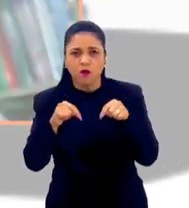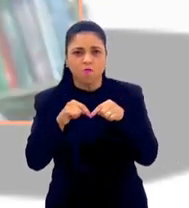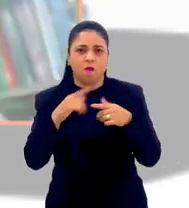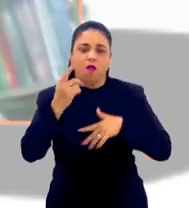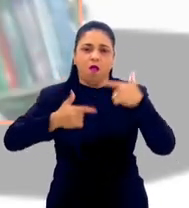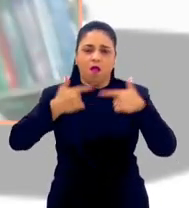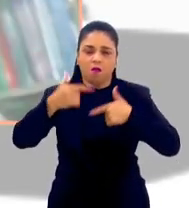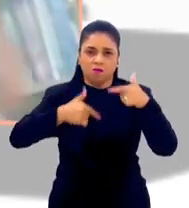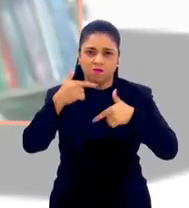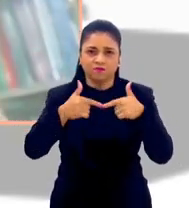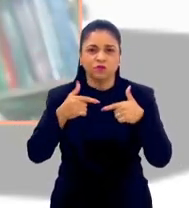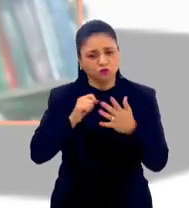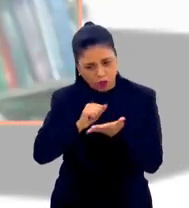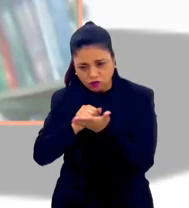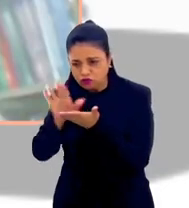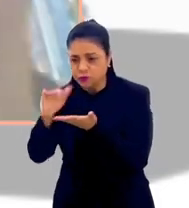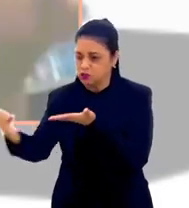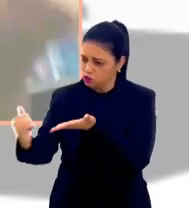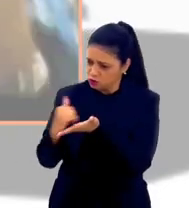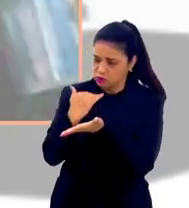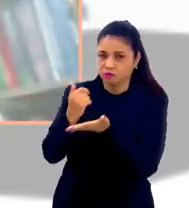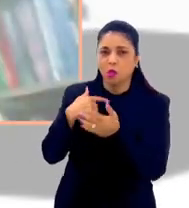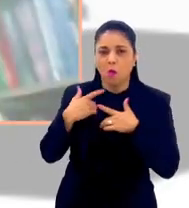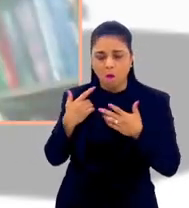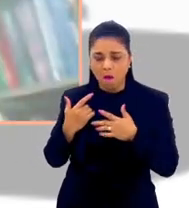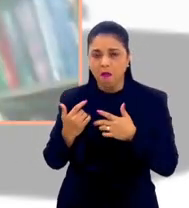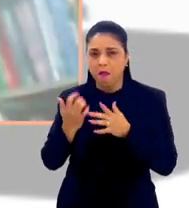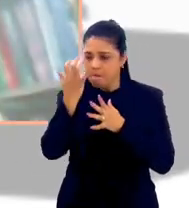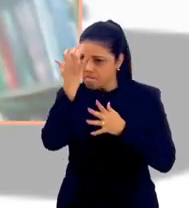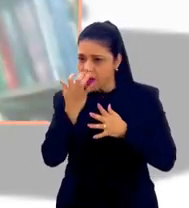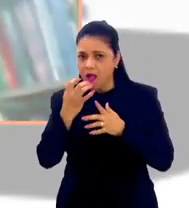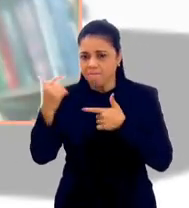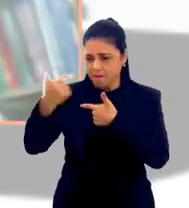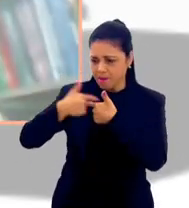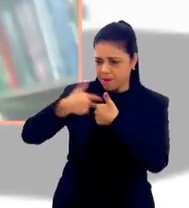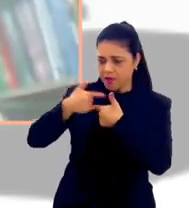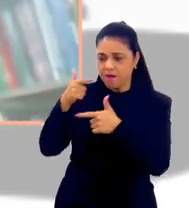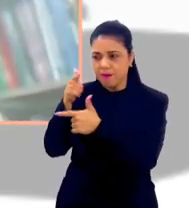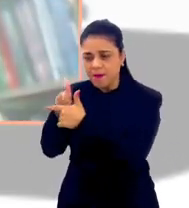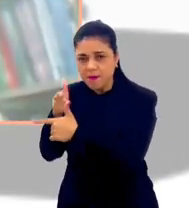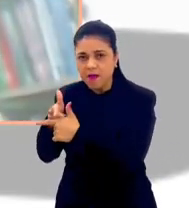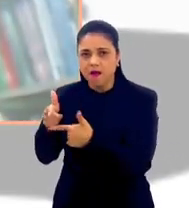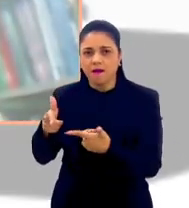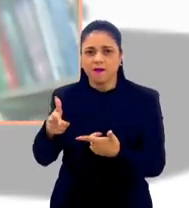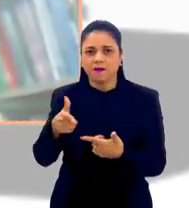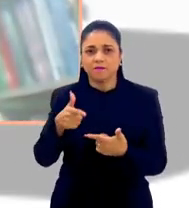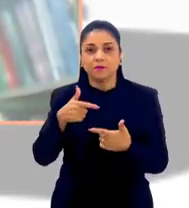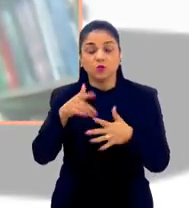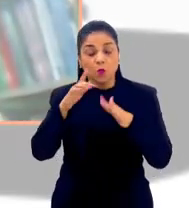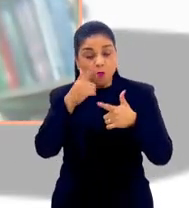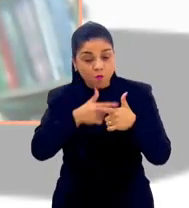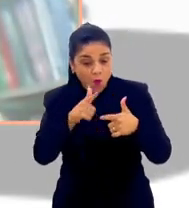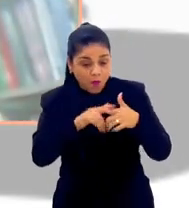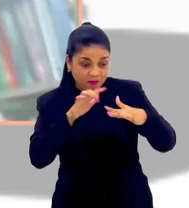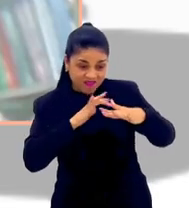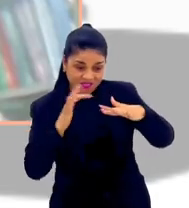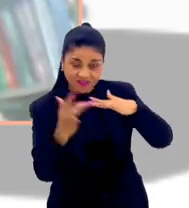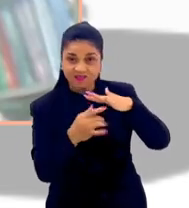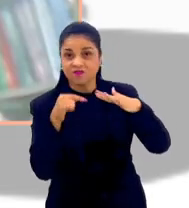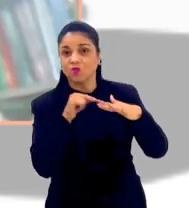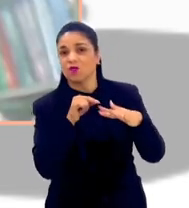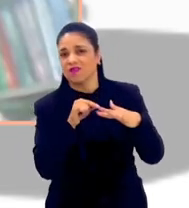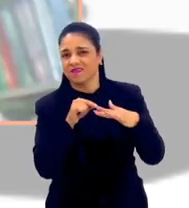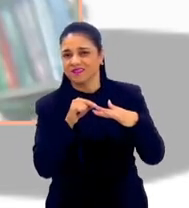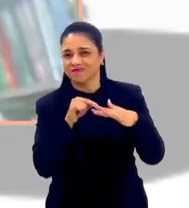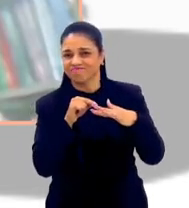já fui demitida, que eu tenho que demitir alguém, que eu dou bronca, que eu tomo bronca. O problema da rede social é que ela pasteuriza,